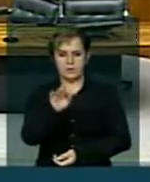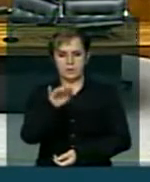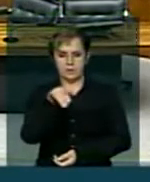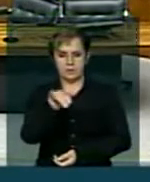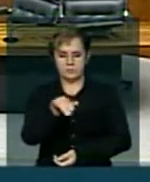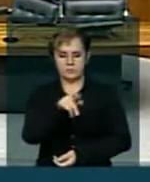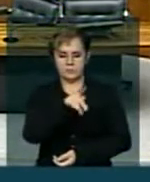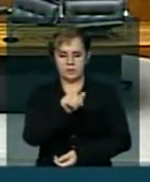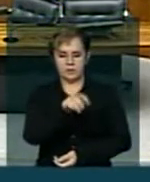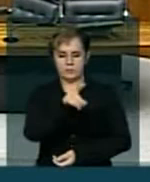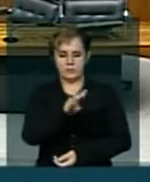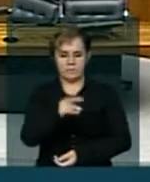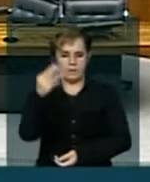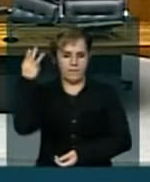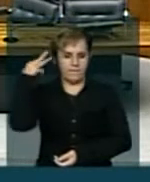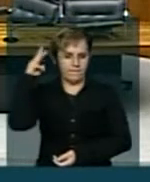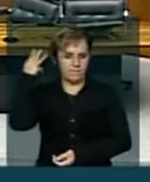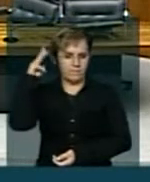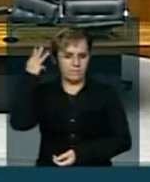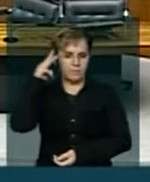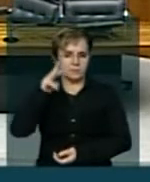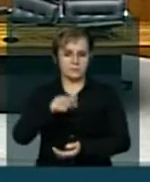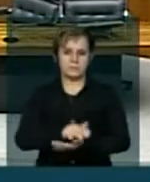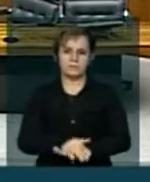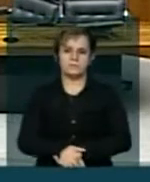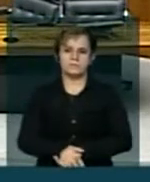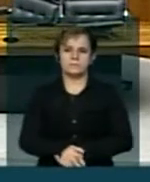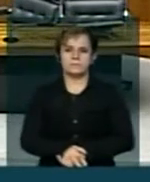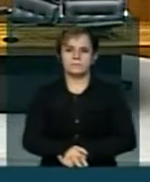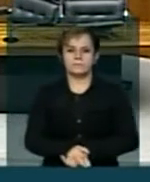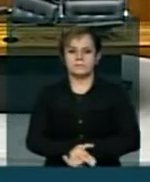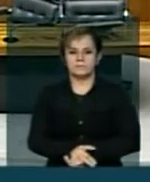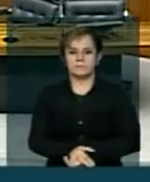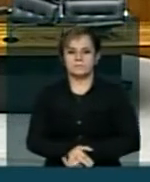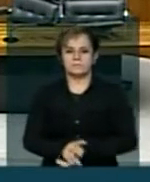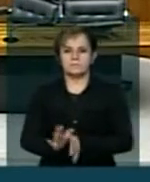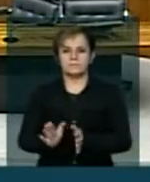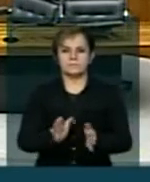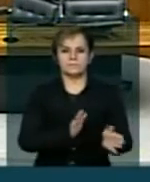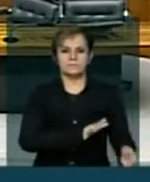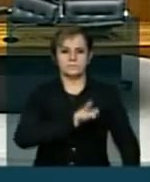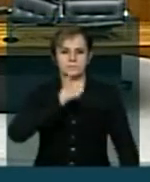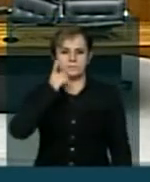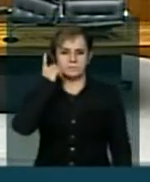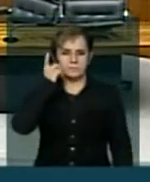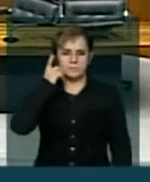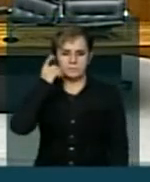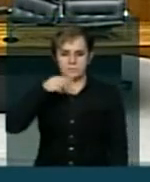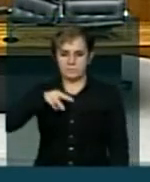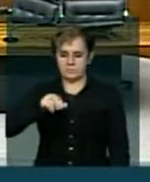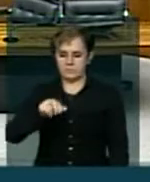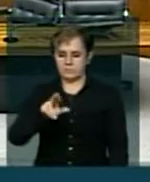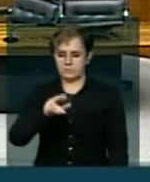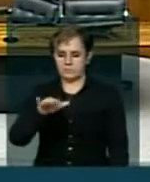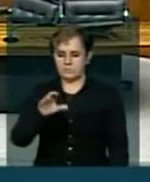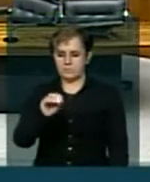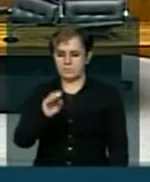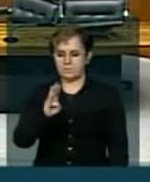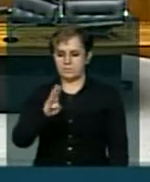PSTV Maranhão Concedo a palavra ao deputado Mauro Venevi Senhor